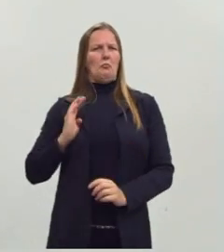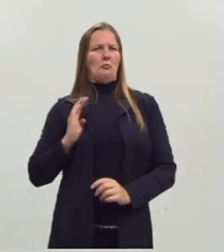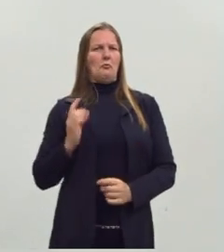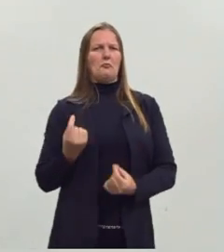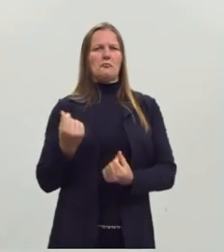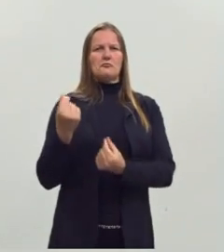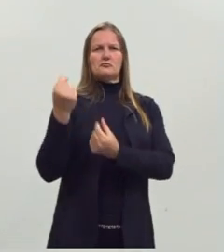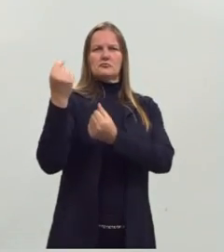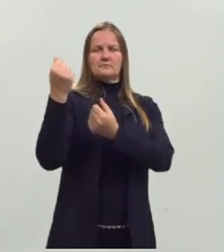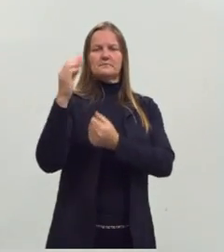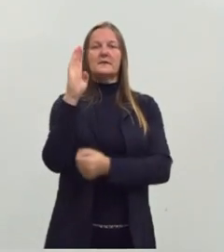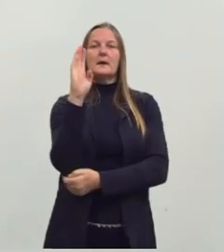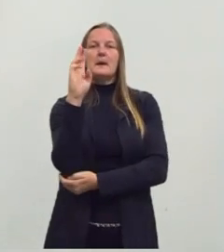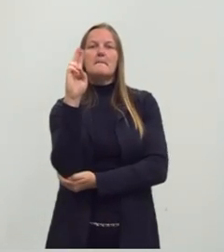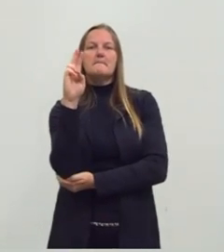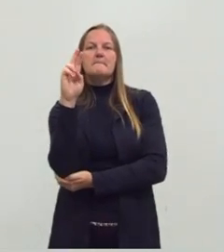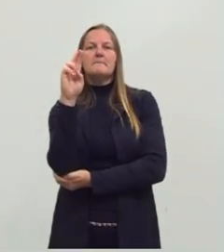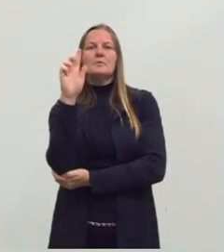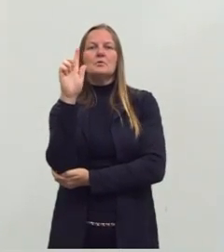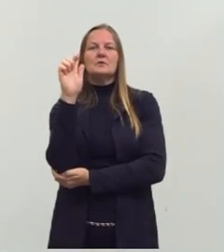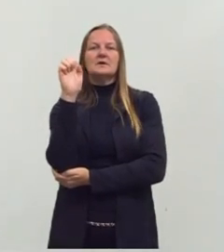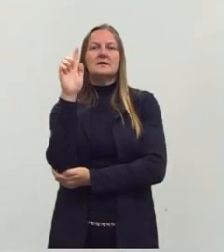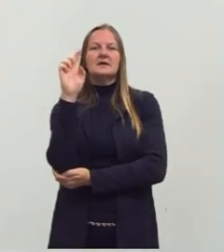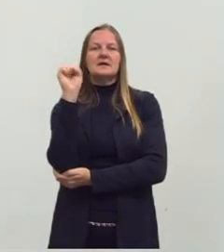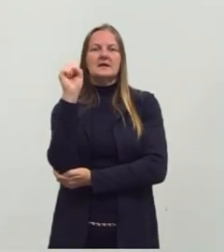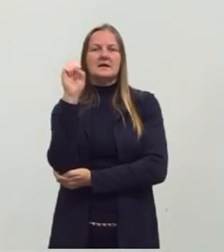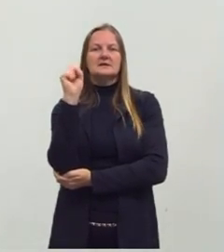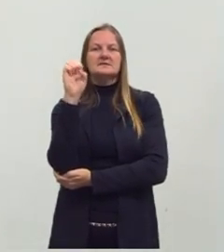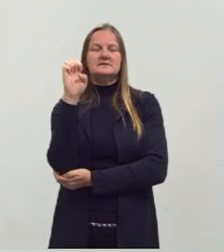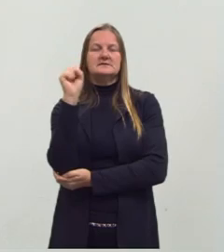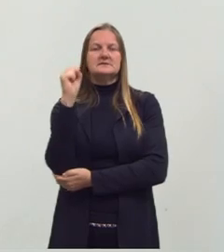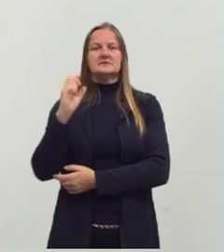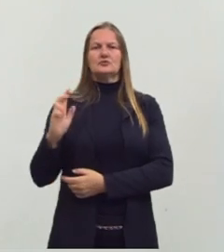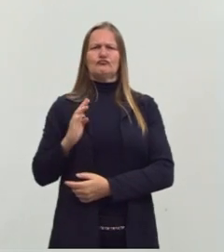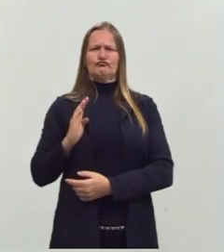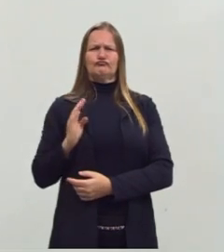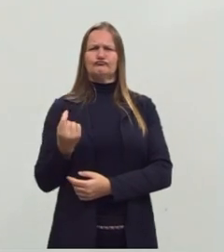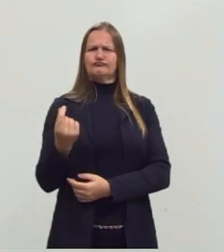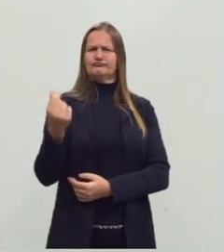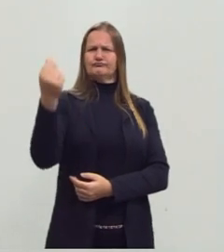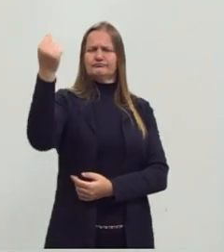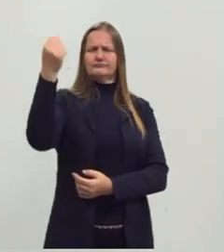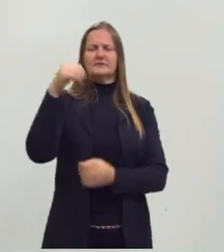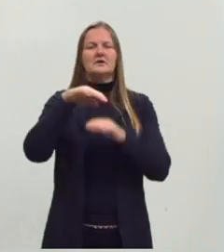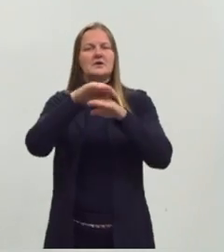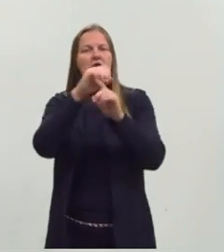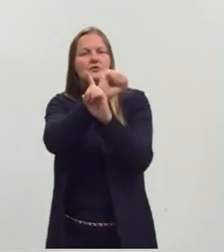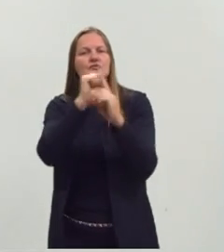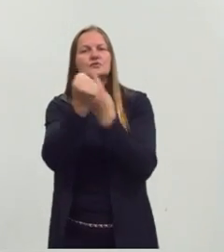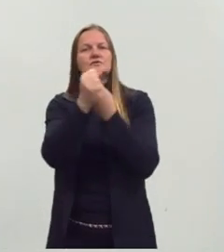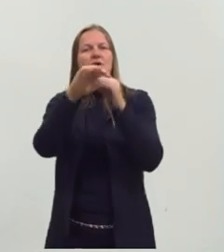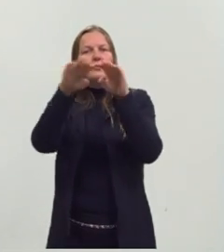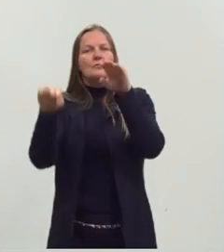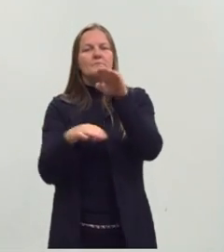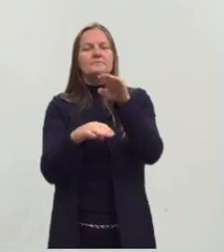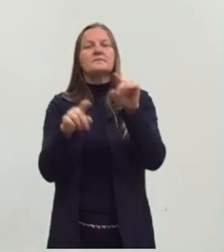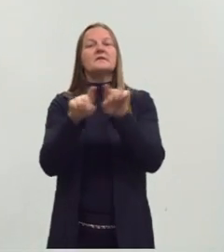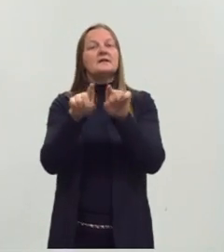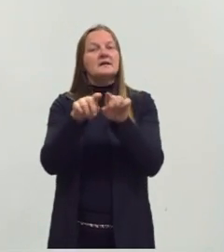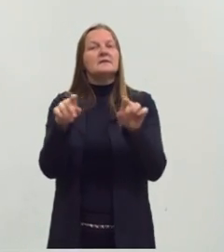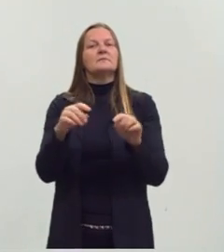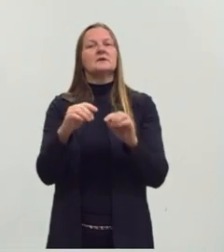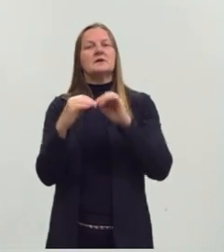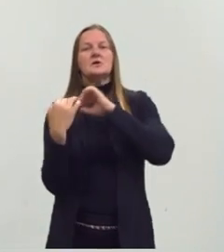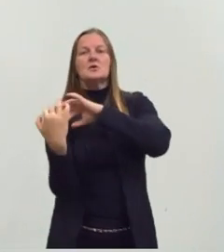Mas, da mesma forma que existe essa divisão social entre as pessoas, existe uma divisão internacional